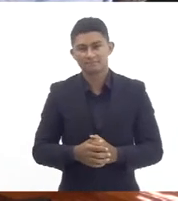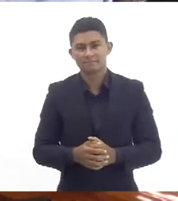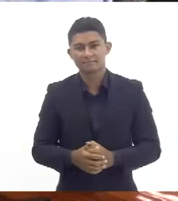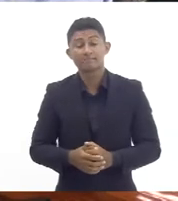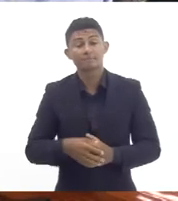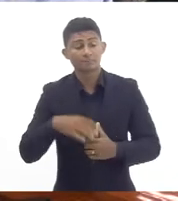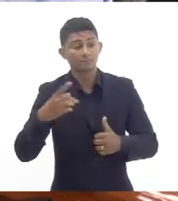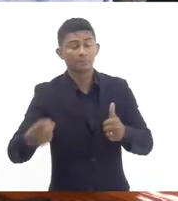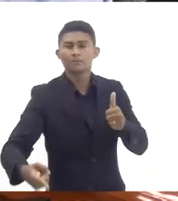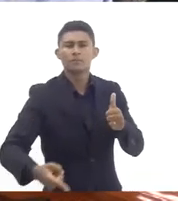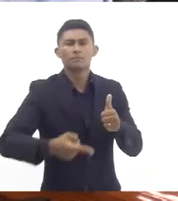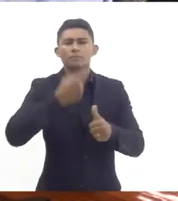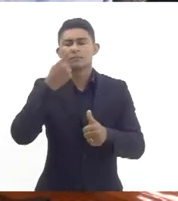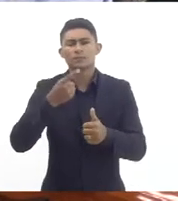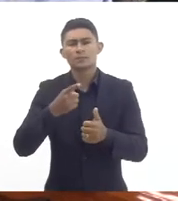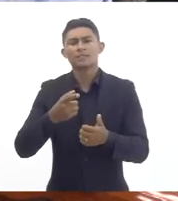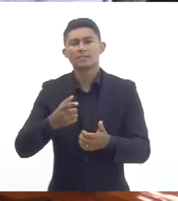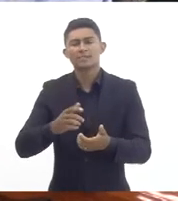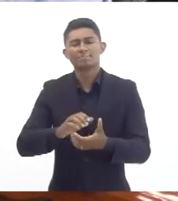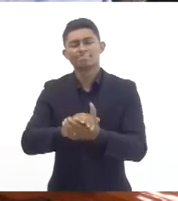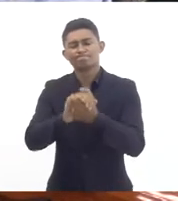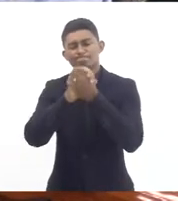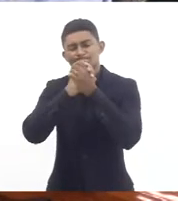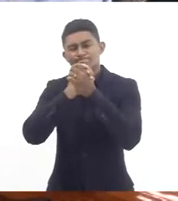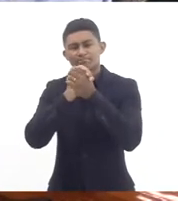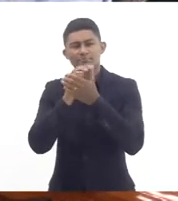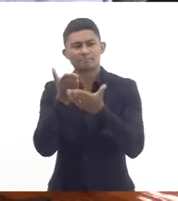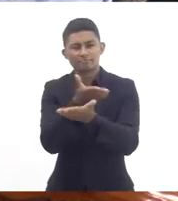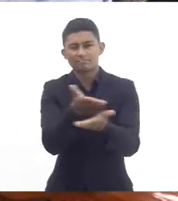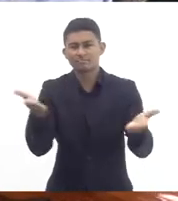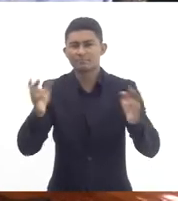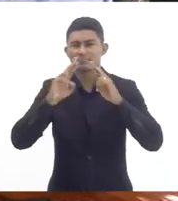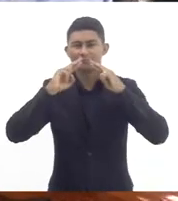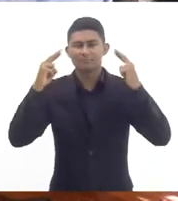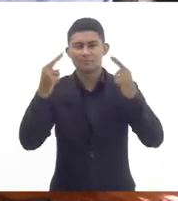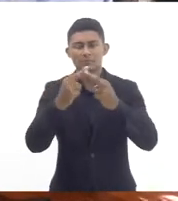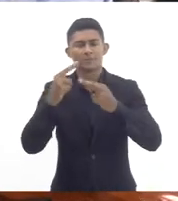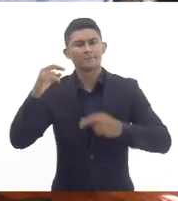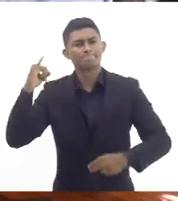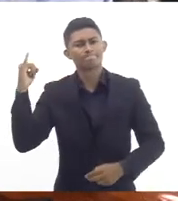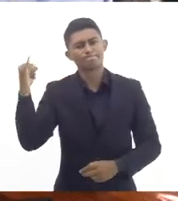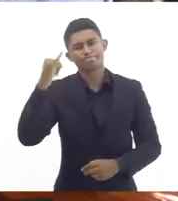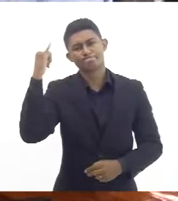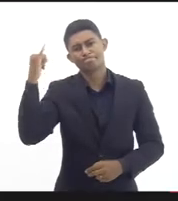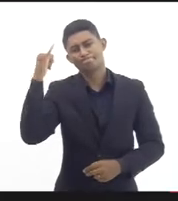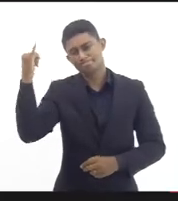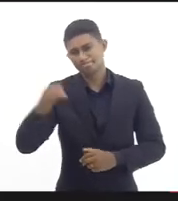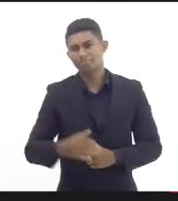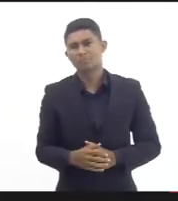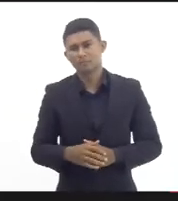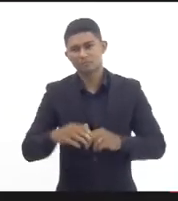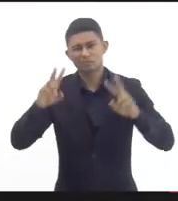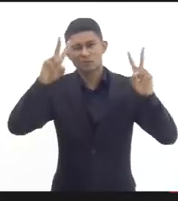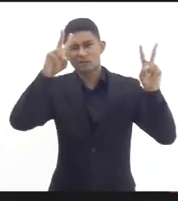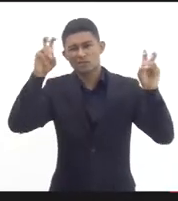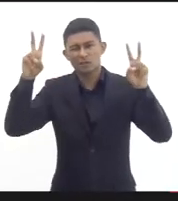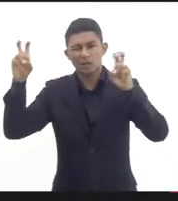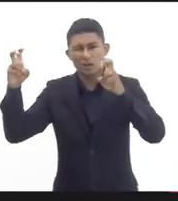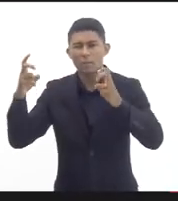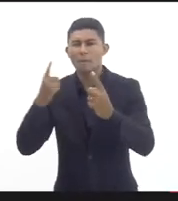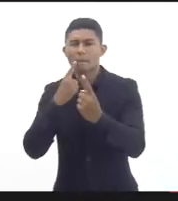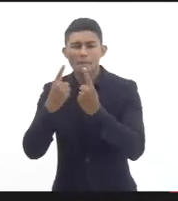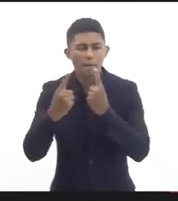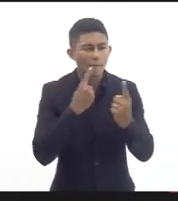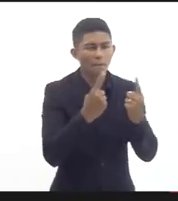primeiro fazer uma saudação aí a reunião é muito importante a gente está tocando nesse assunto porque